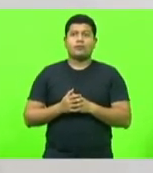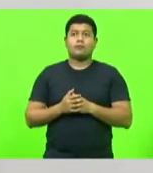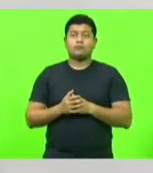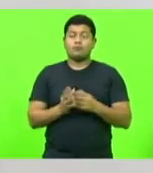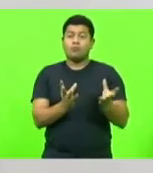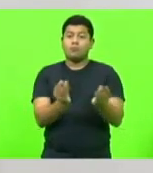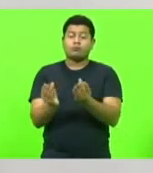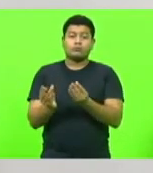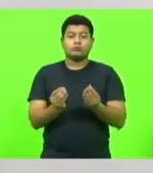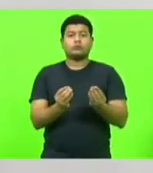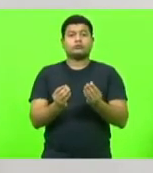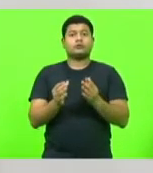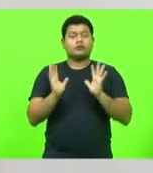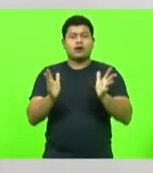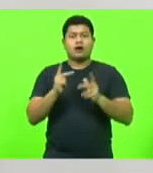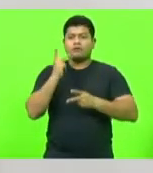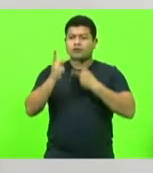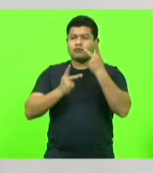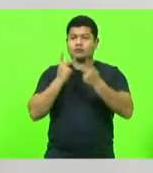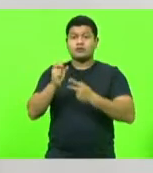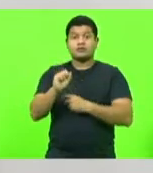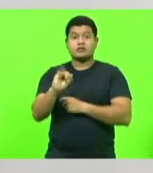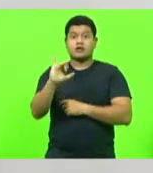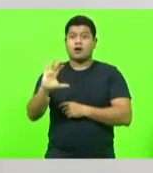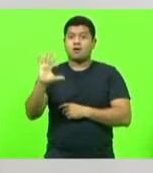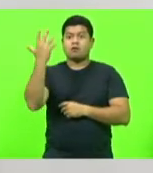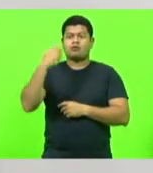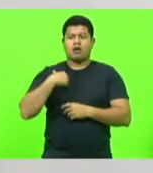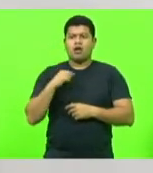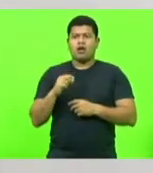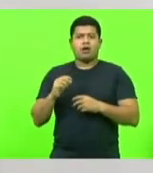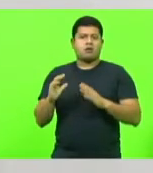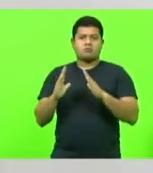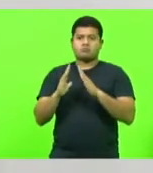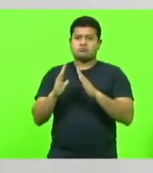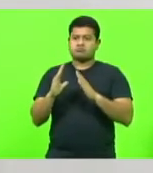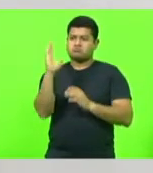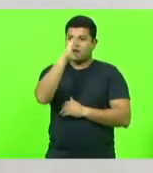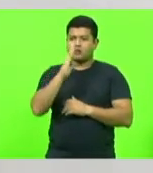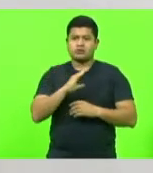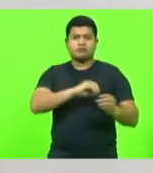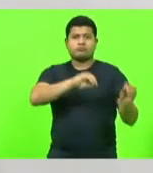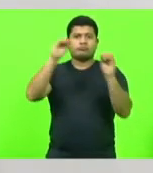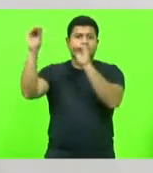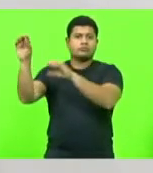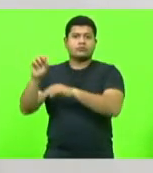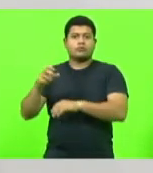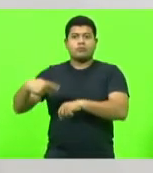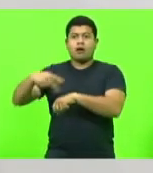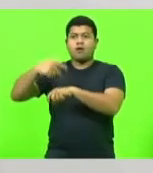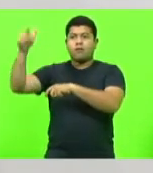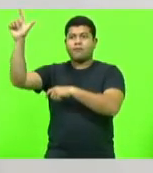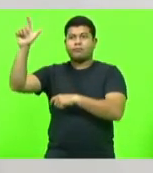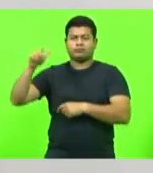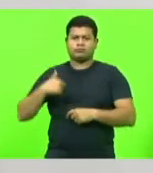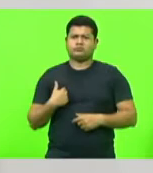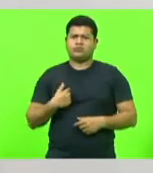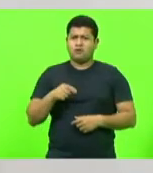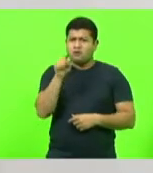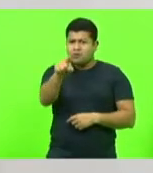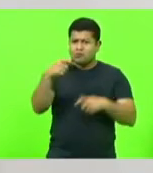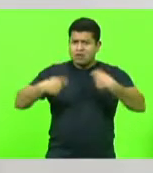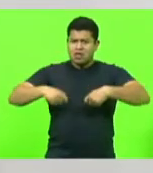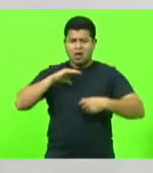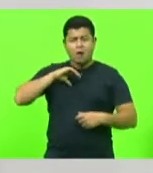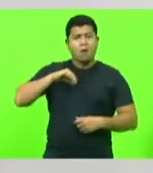Muitos já falam, se acontecer isso, eu saio do Brasil e eu vou dizer para você, seja homem, quem tem que